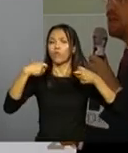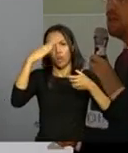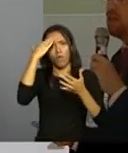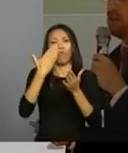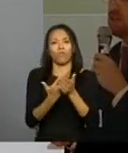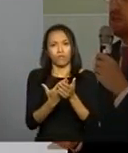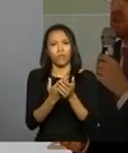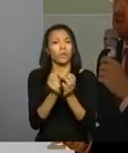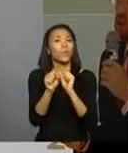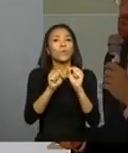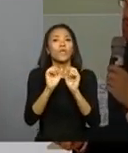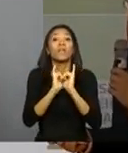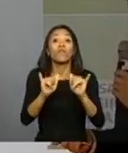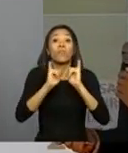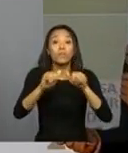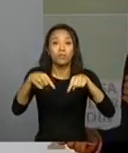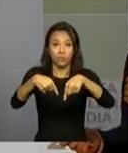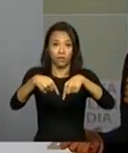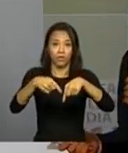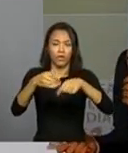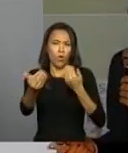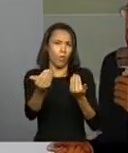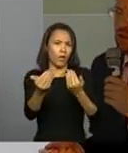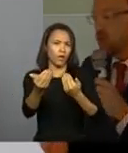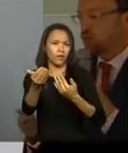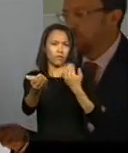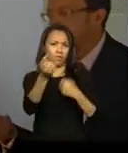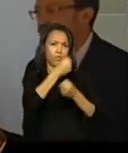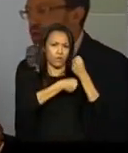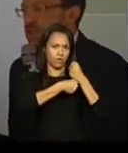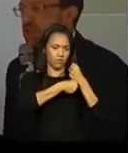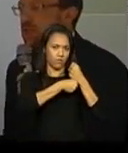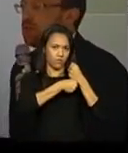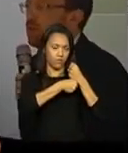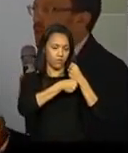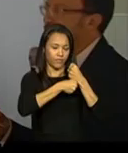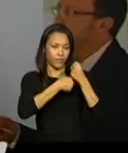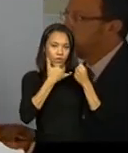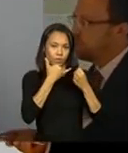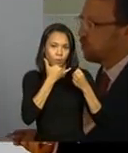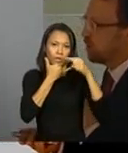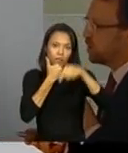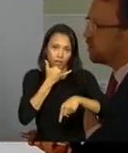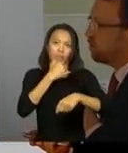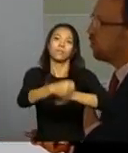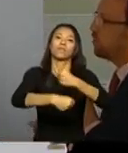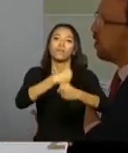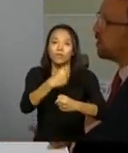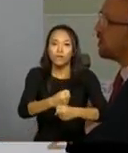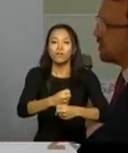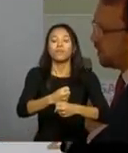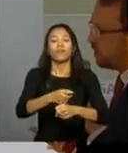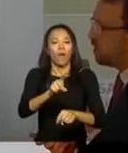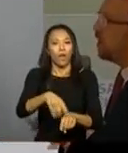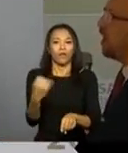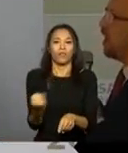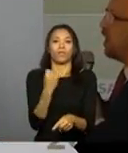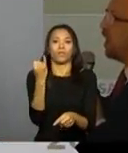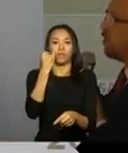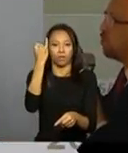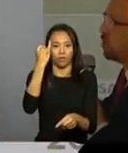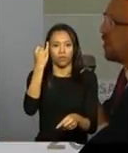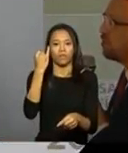formos pensar, como foi o ano passado, desculpa, como foi esse ano, ele é muito importante, o que mostra, sim,